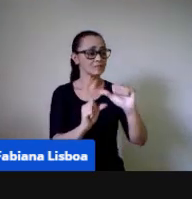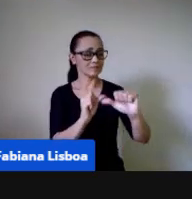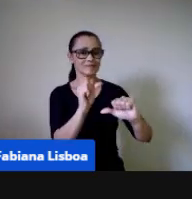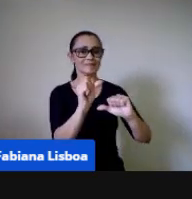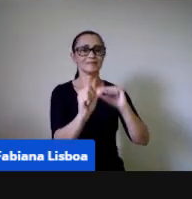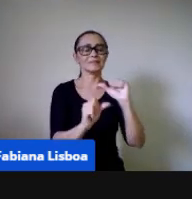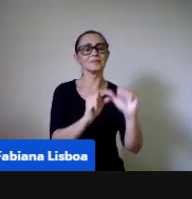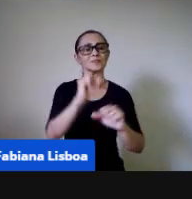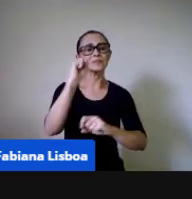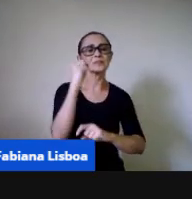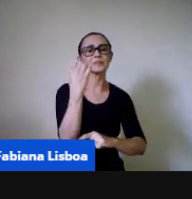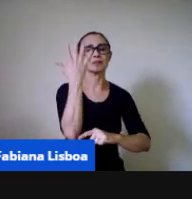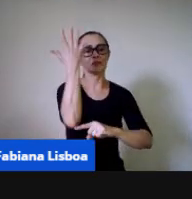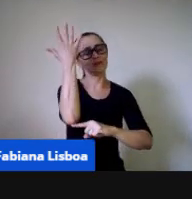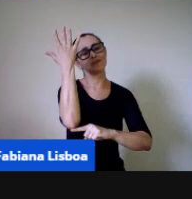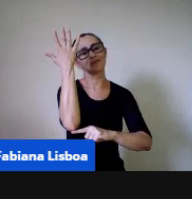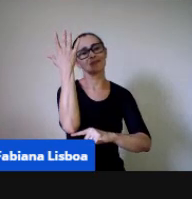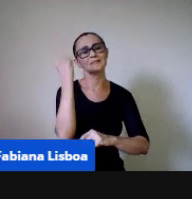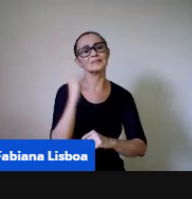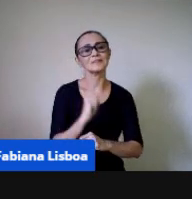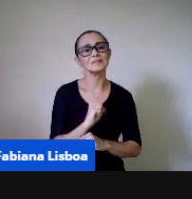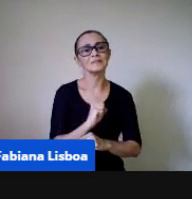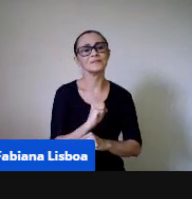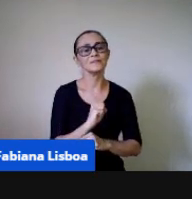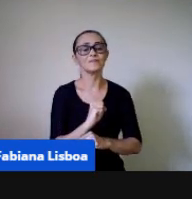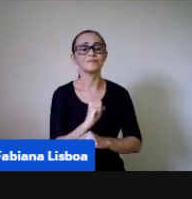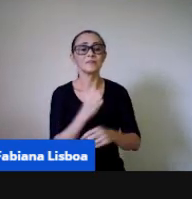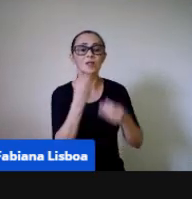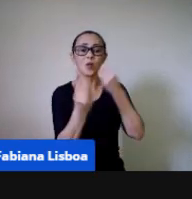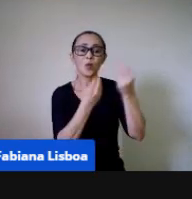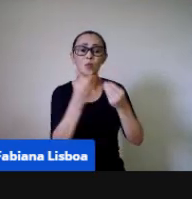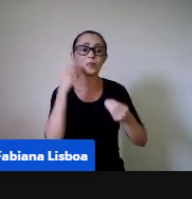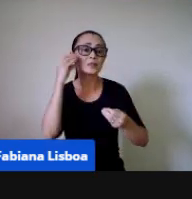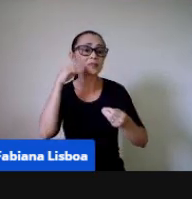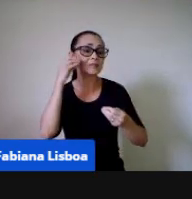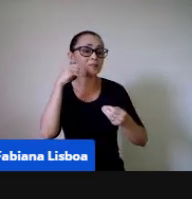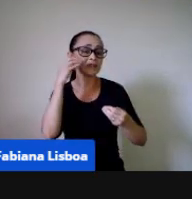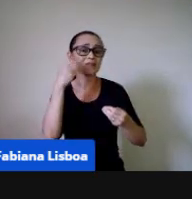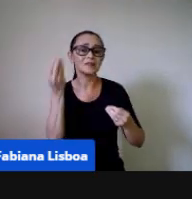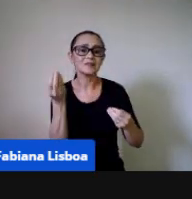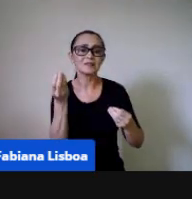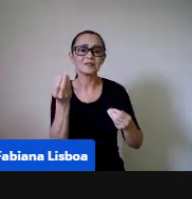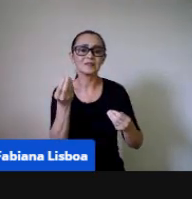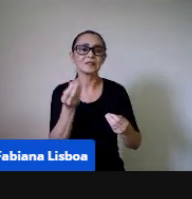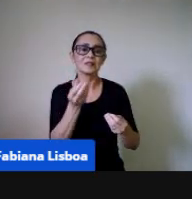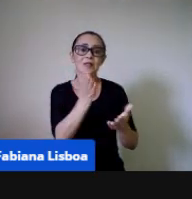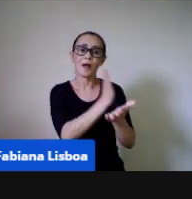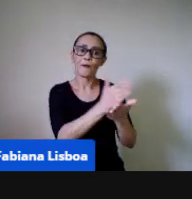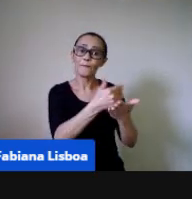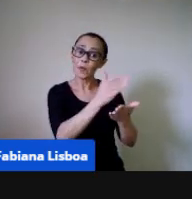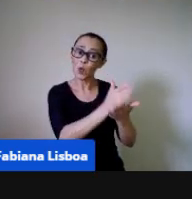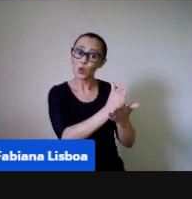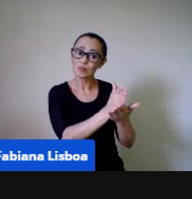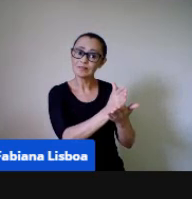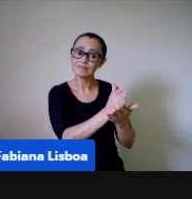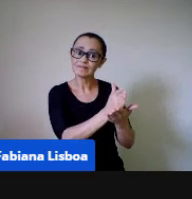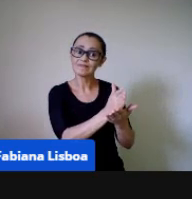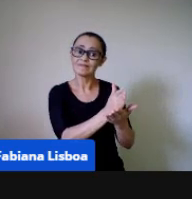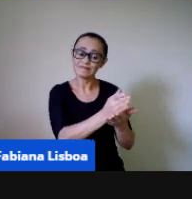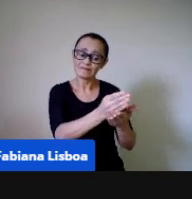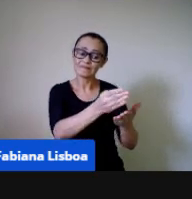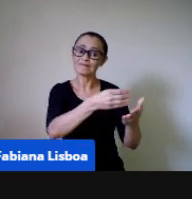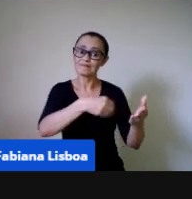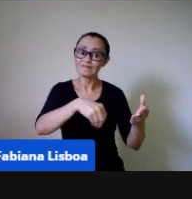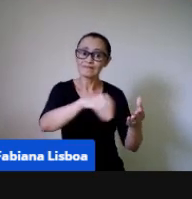que ocorrem a partir dessa experiência de se fazer uma receita de um bolo, por exemplo, a gente está trabalhando